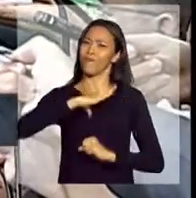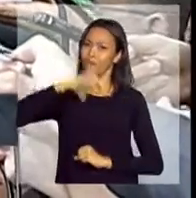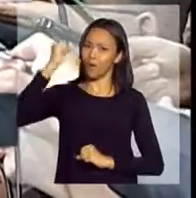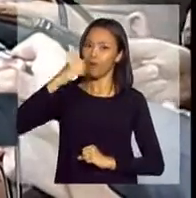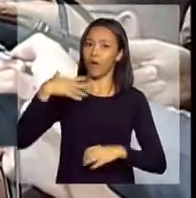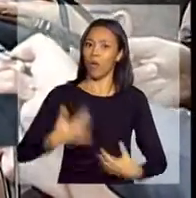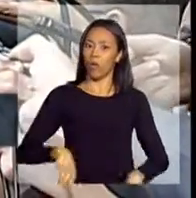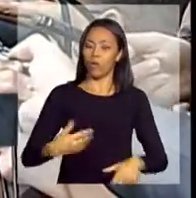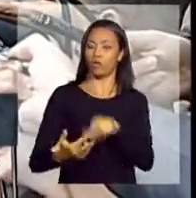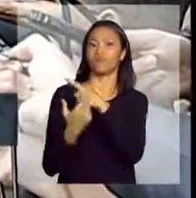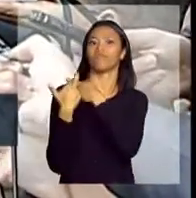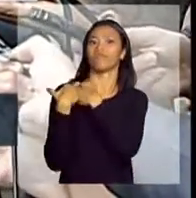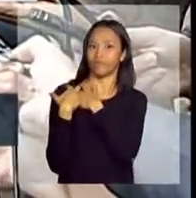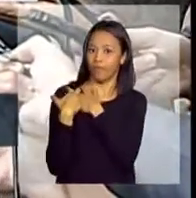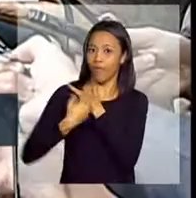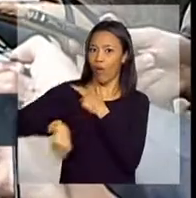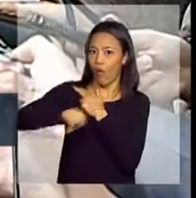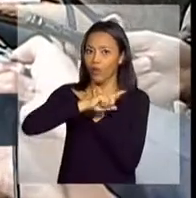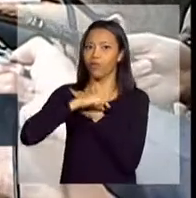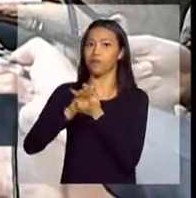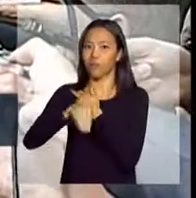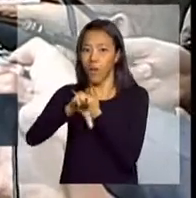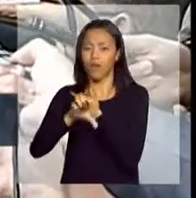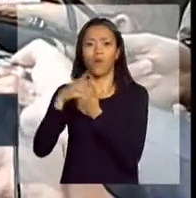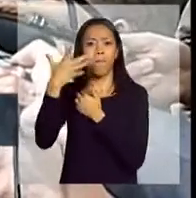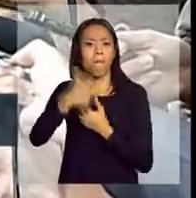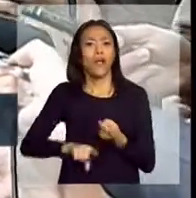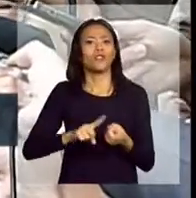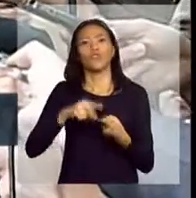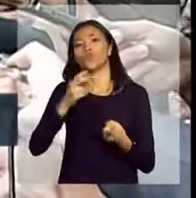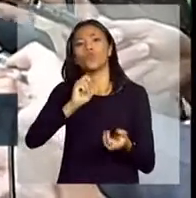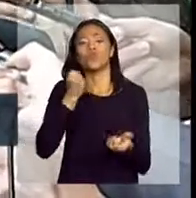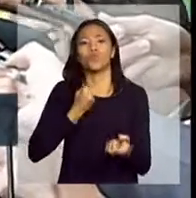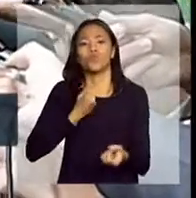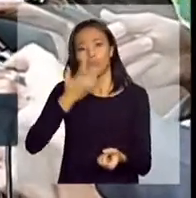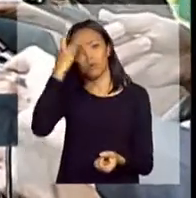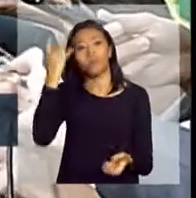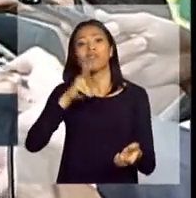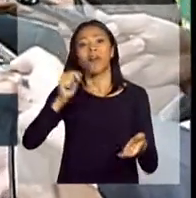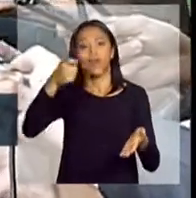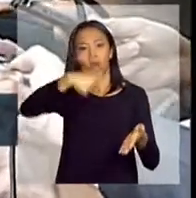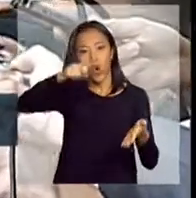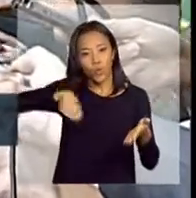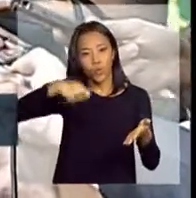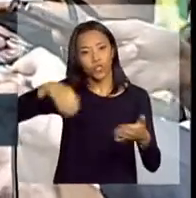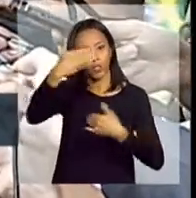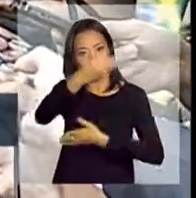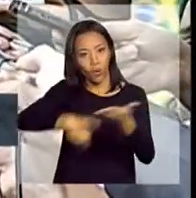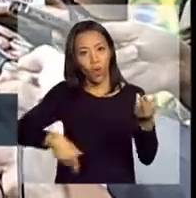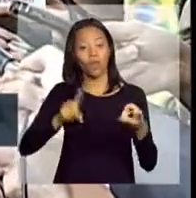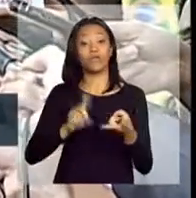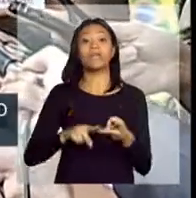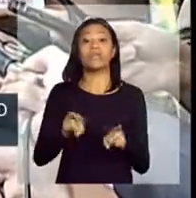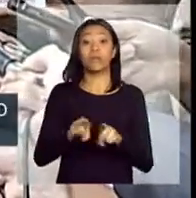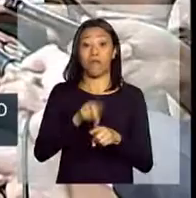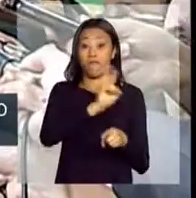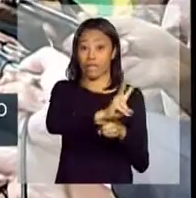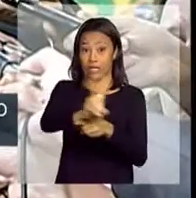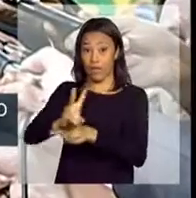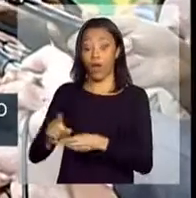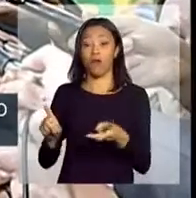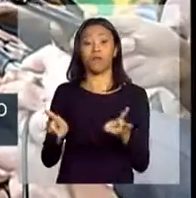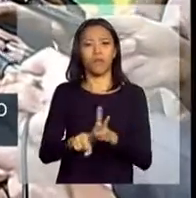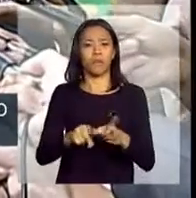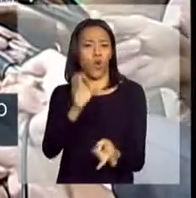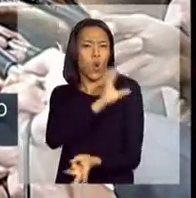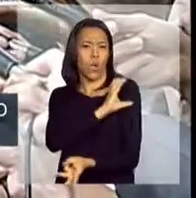responsabilidade. Nós vamos ter que aumentar o número de corretores, vamos ter que aumentar o número de fiscais, de coordenadores,